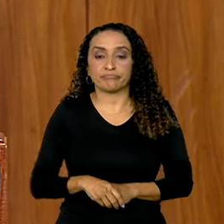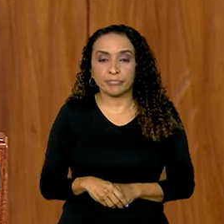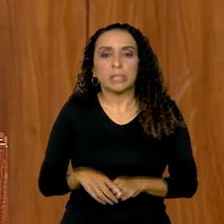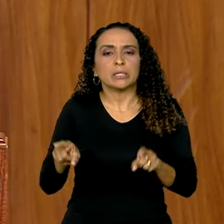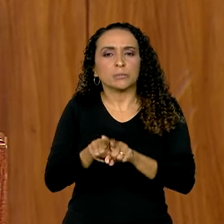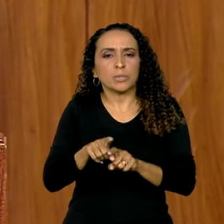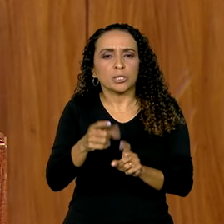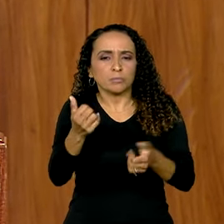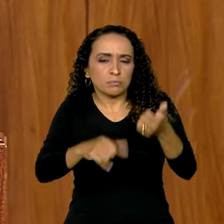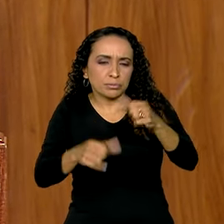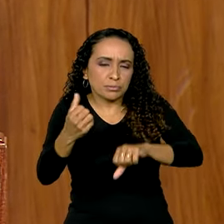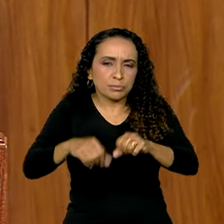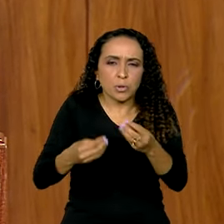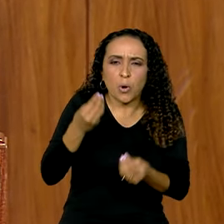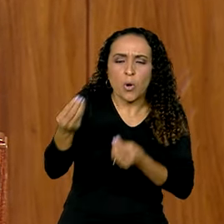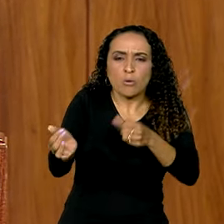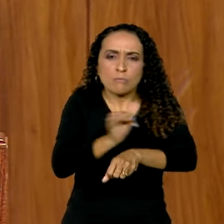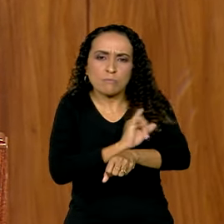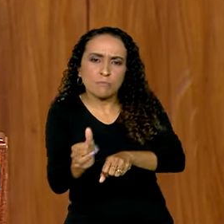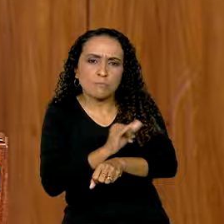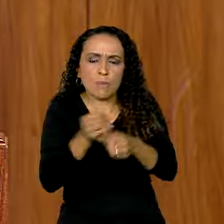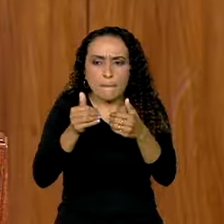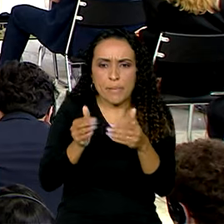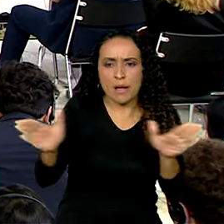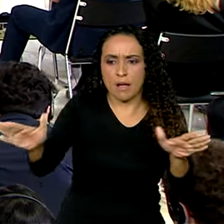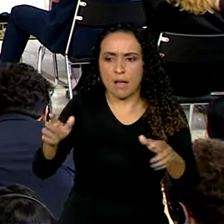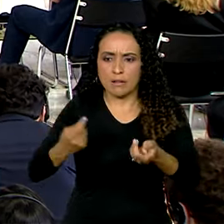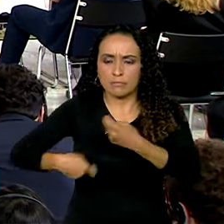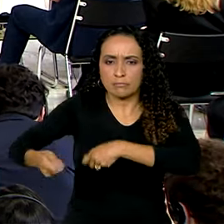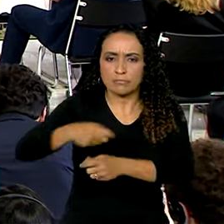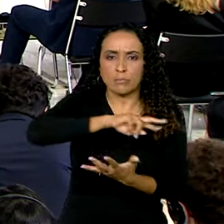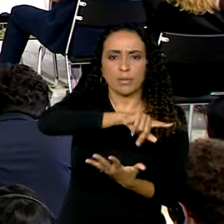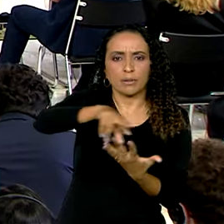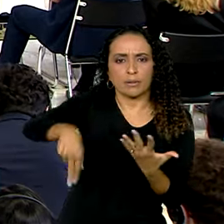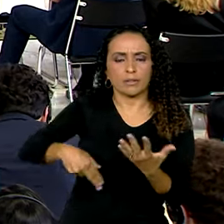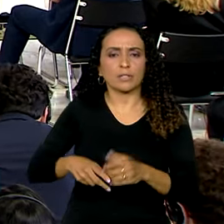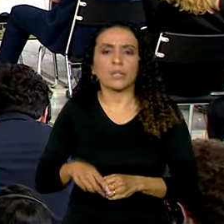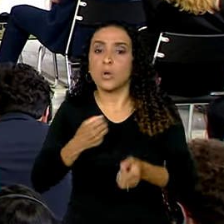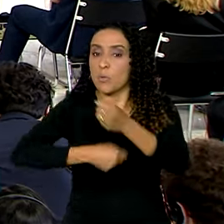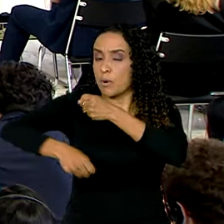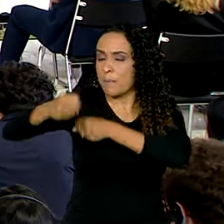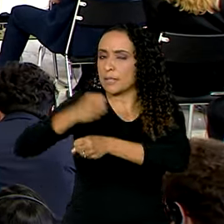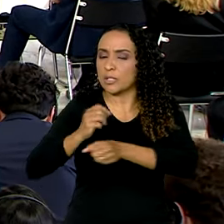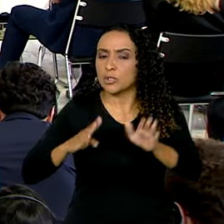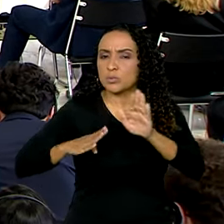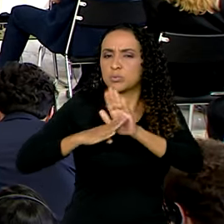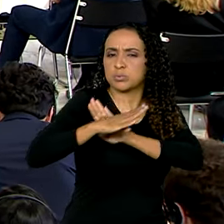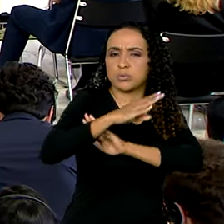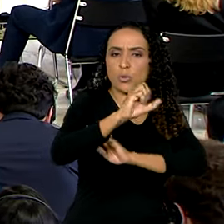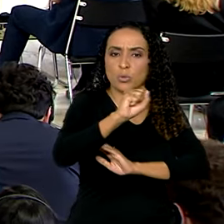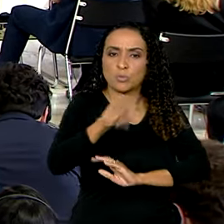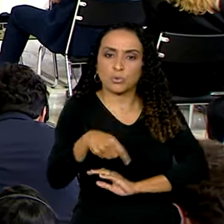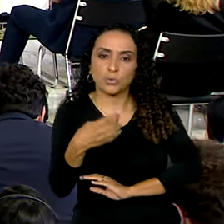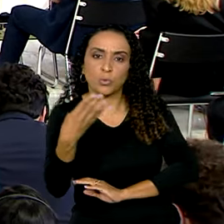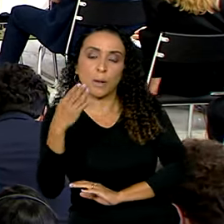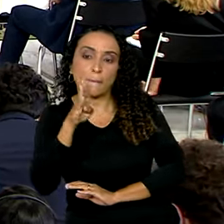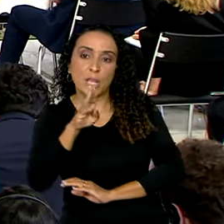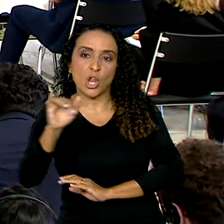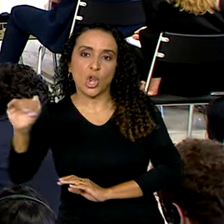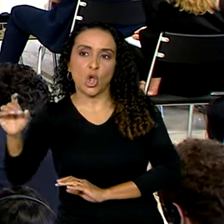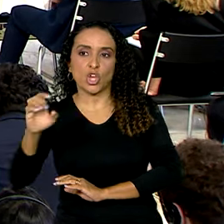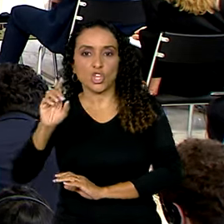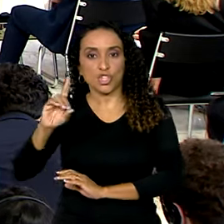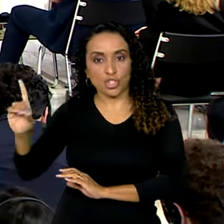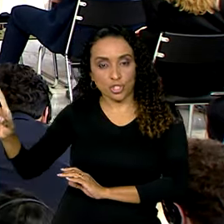Examinamos formas de ampliar e diversificar o comércio, que no ano passado alcançou 8,4 bilhões de